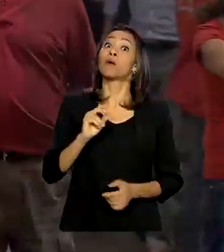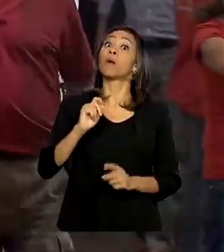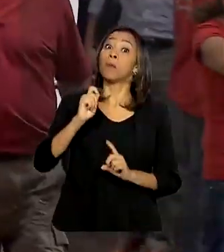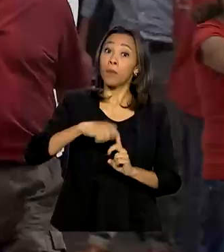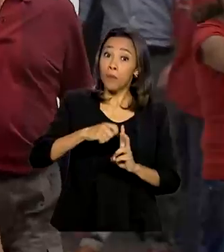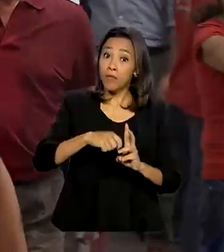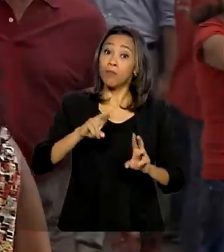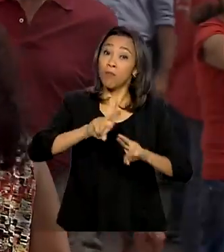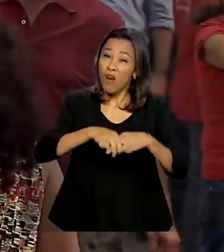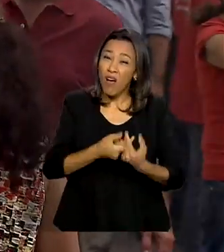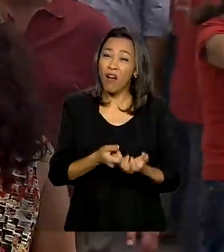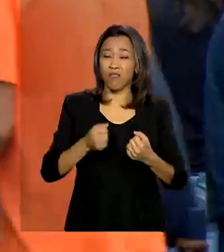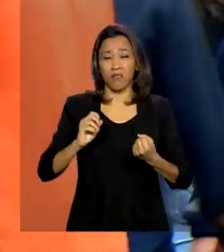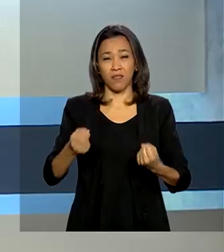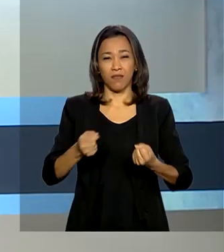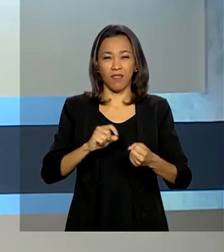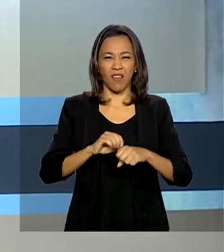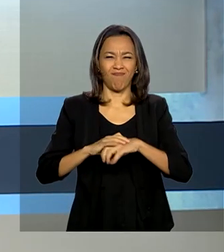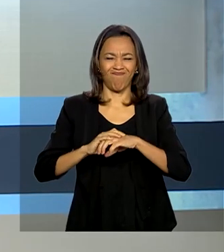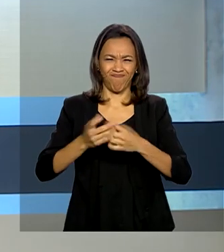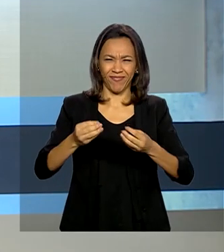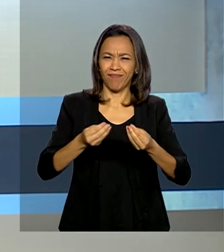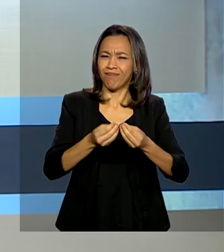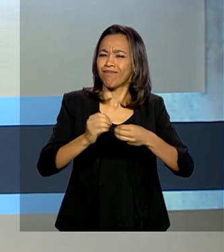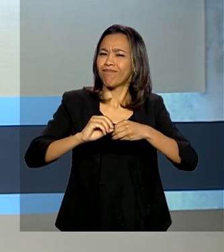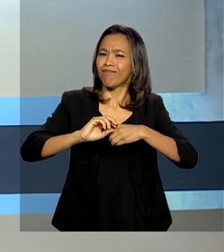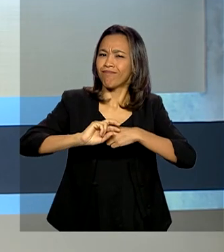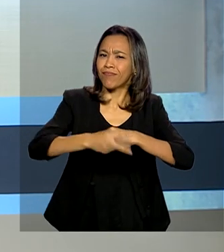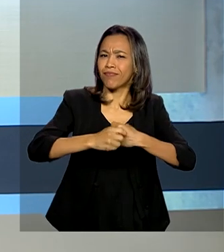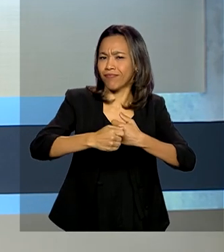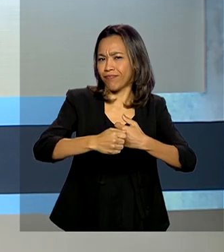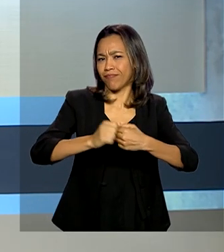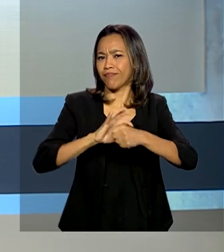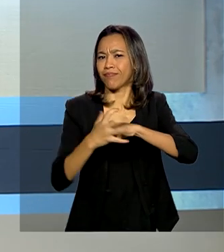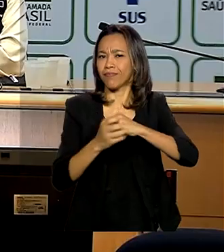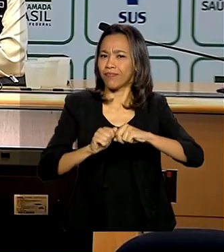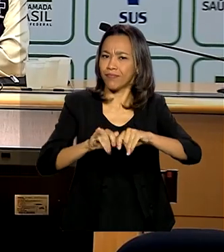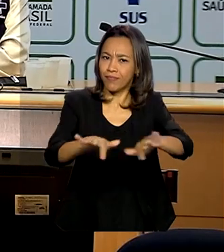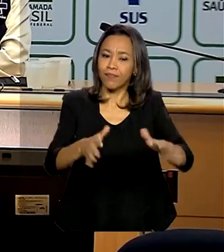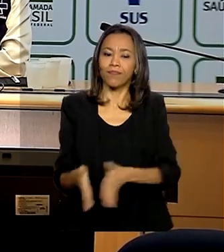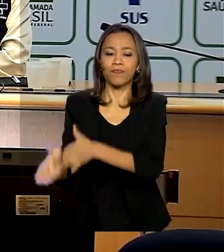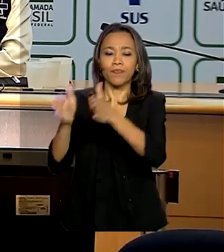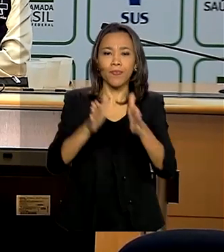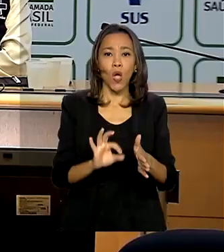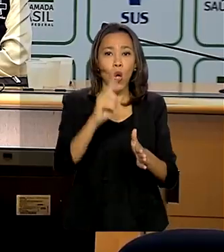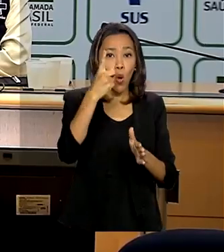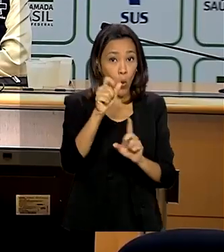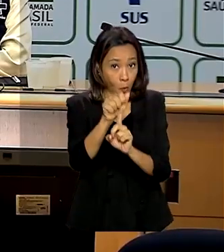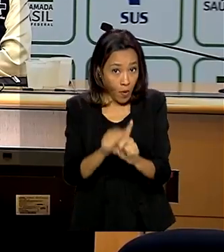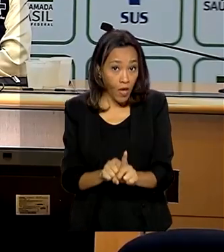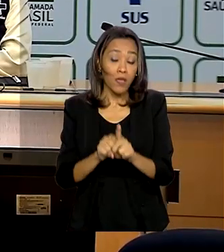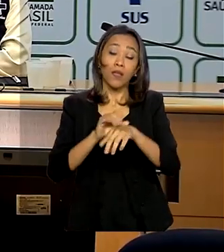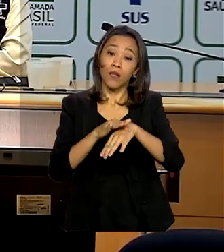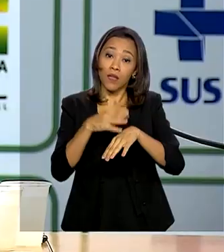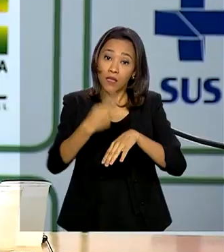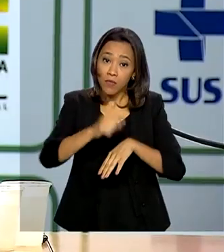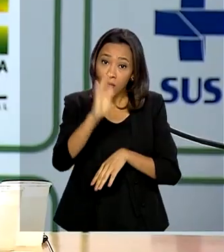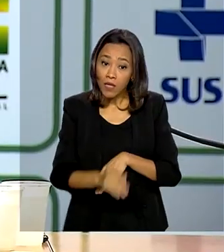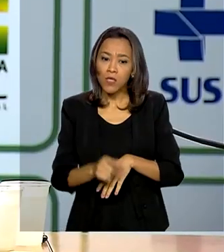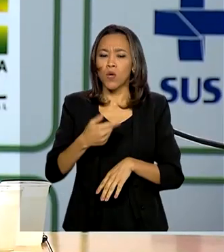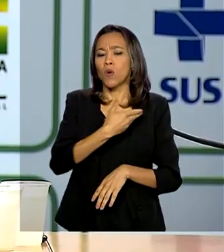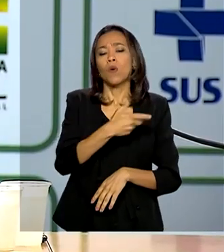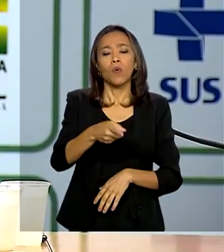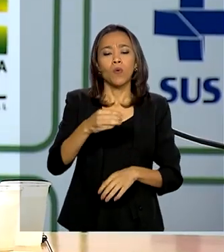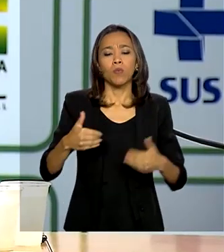causada pelo novo coronavírus. Um mês da doença no Brasil. De lá pra cá, o Ministério da Saúde investiu 1